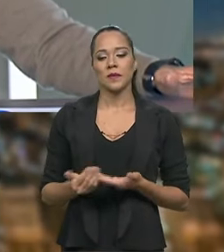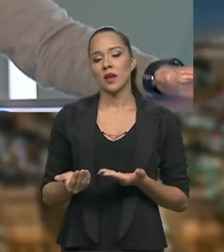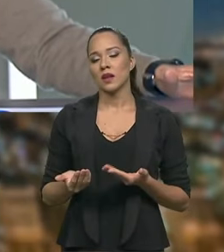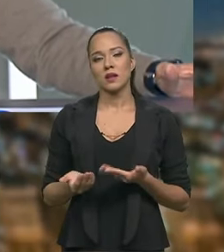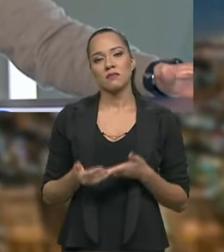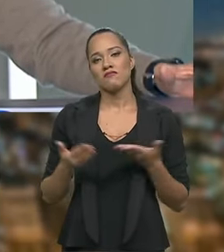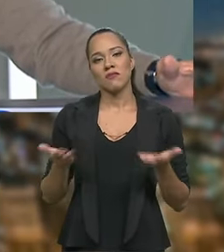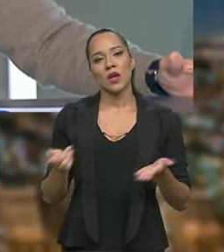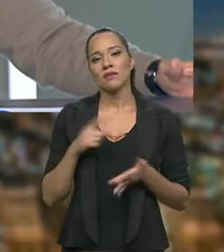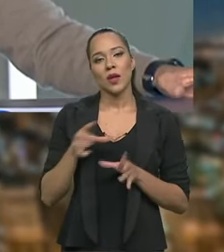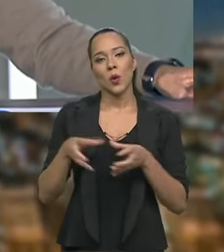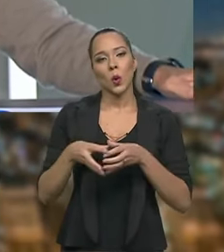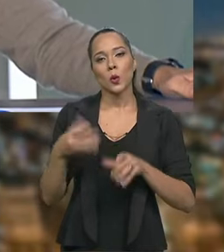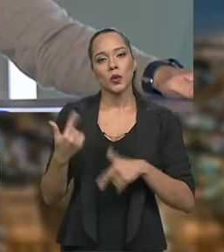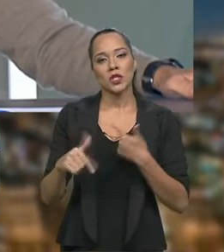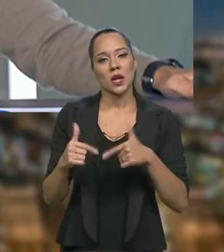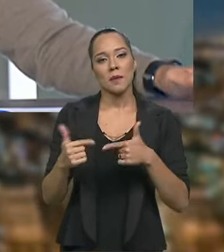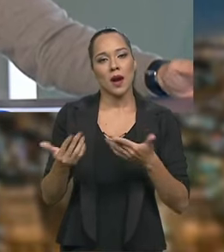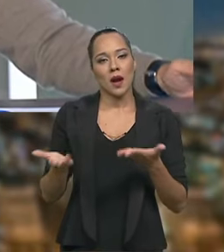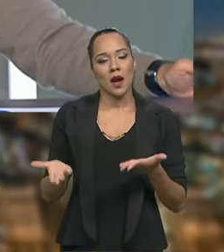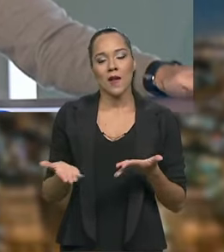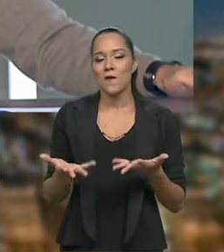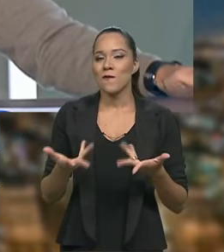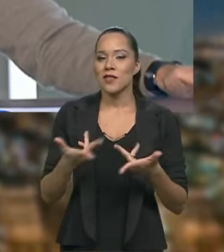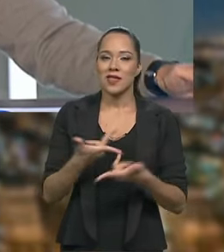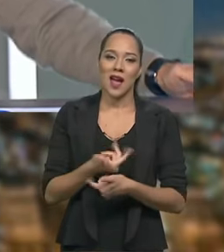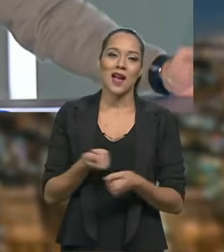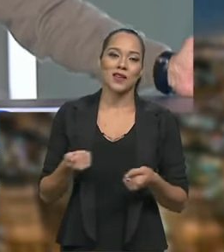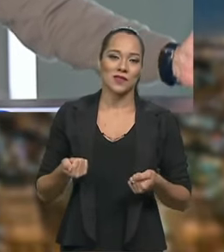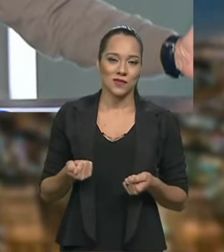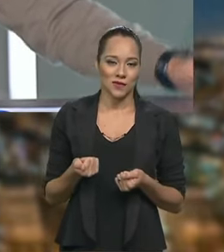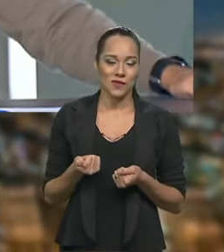então eu tenho um grupo de trabalho fantástico.